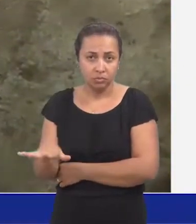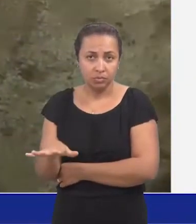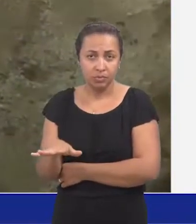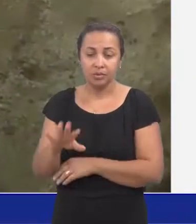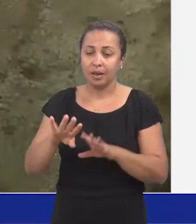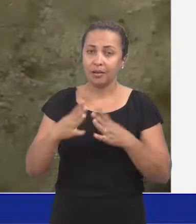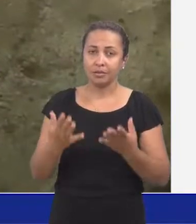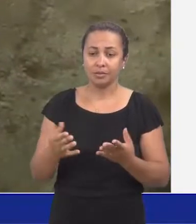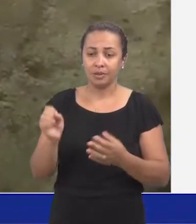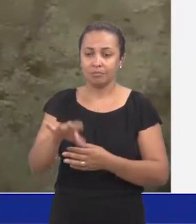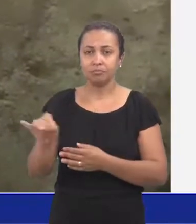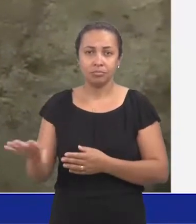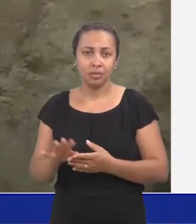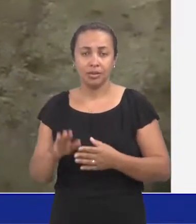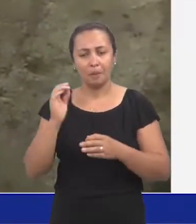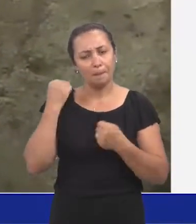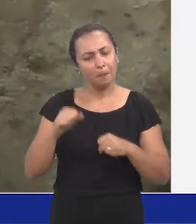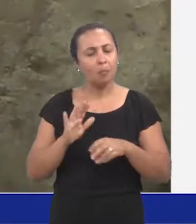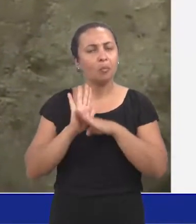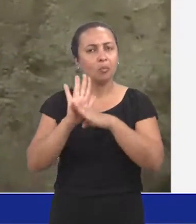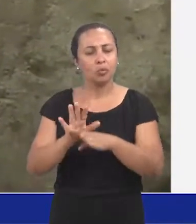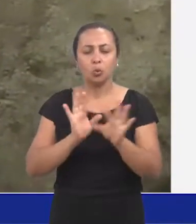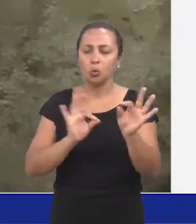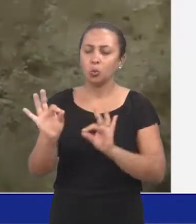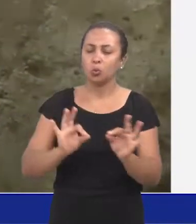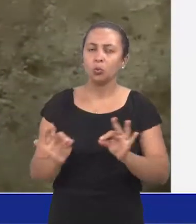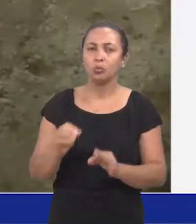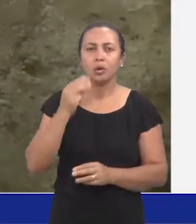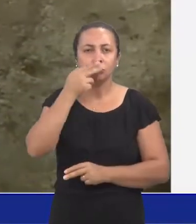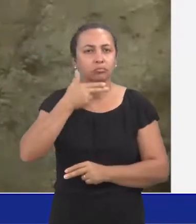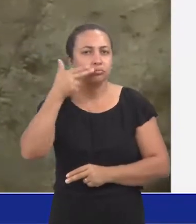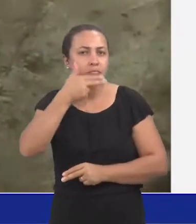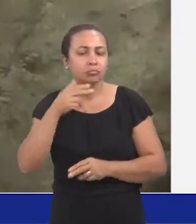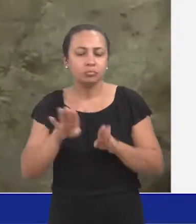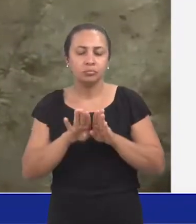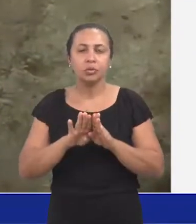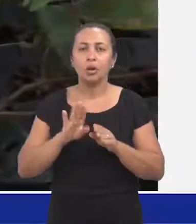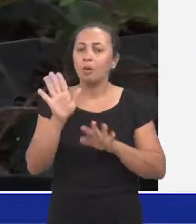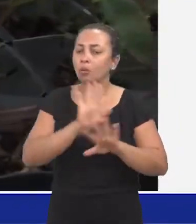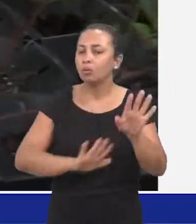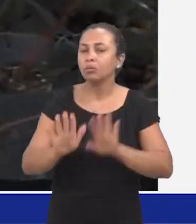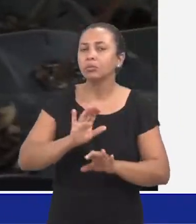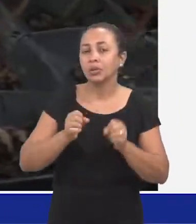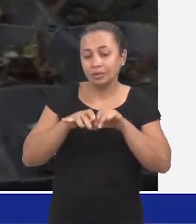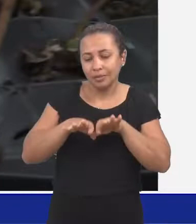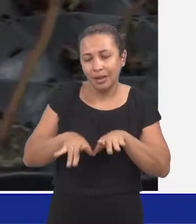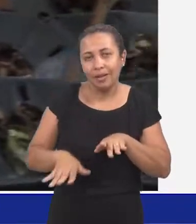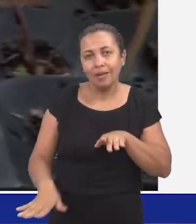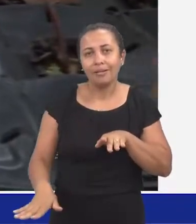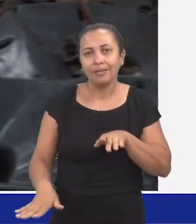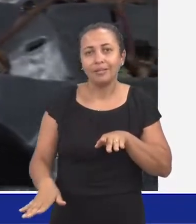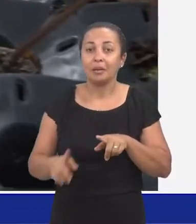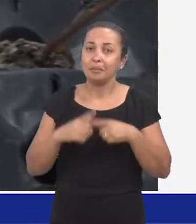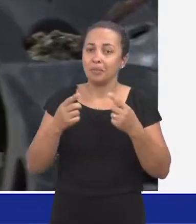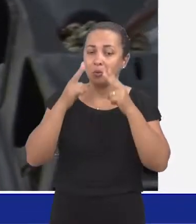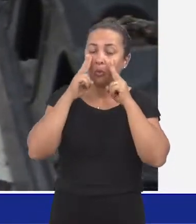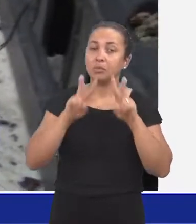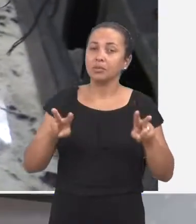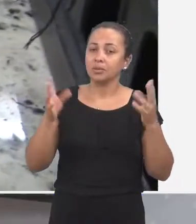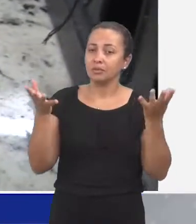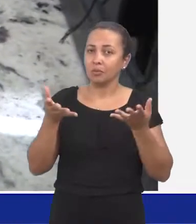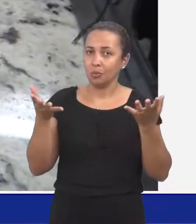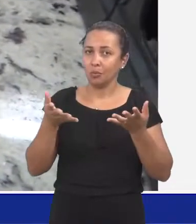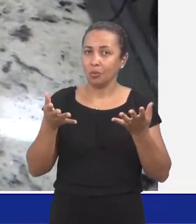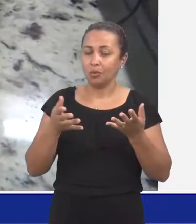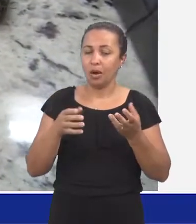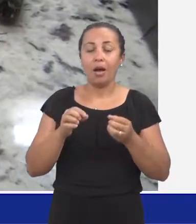de muda, os tubetes podem contribuir com o controle da nutrição e a proteção das raízes. Porém, o que se observa atualmente é que os